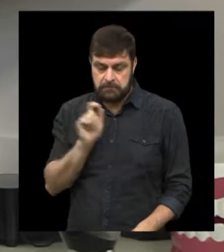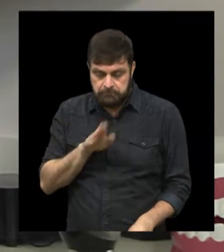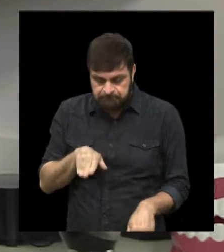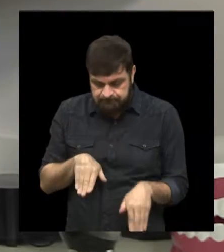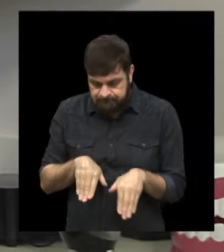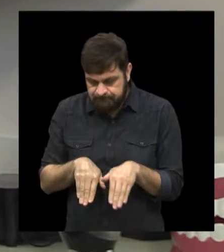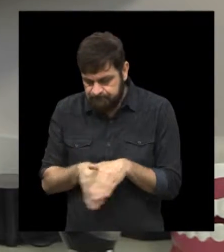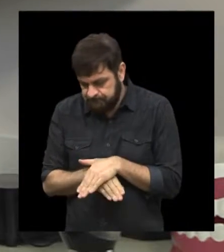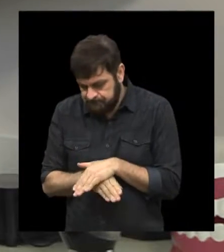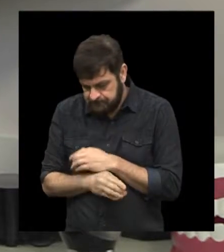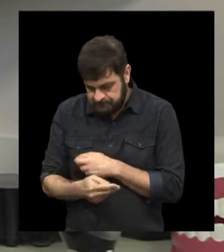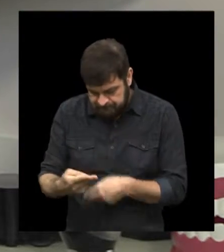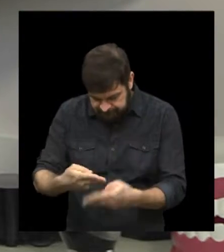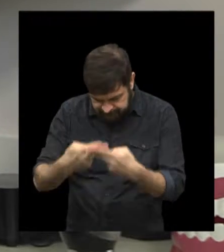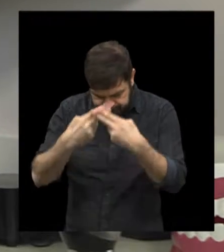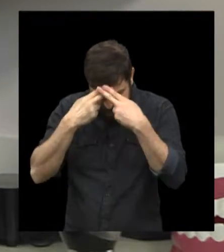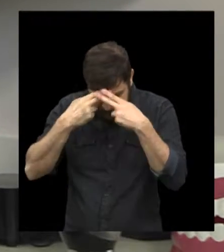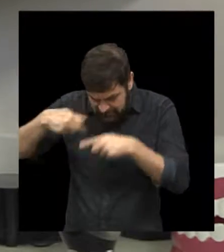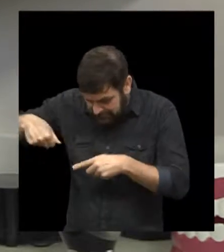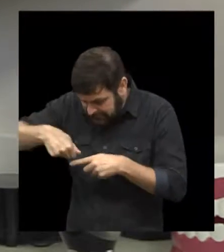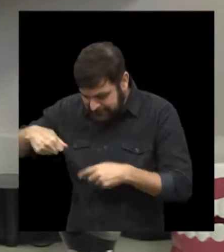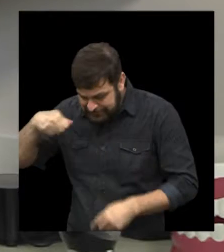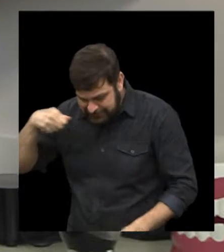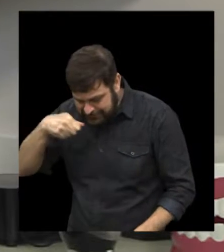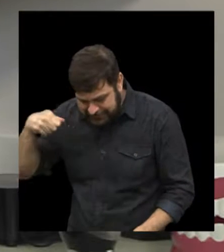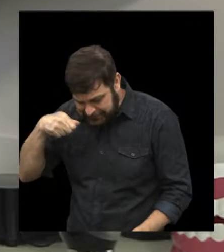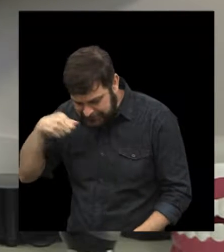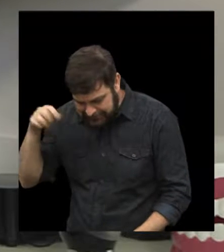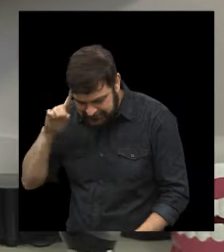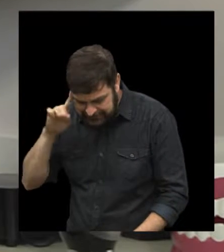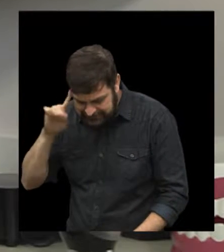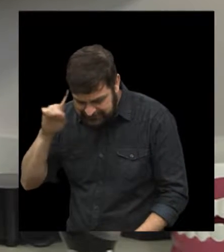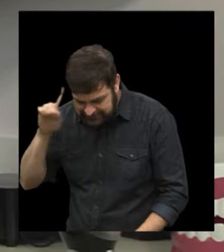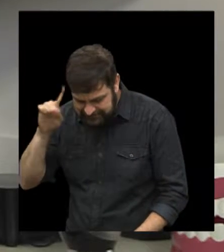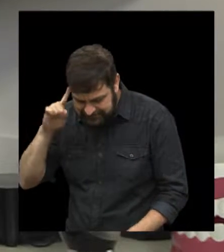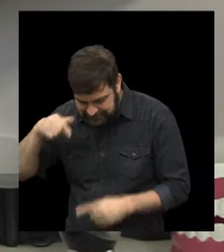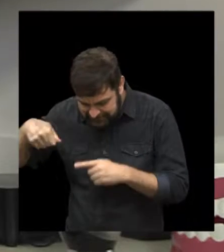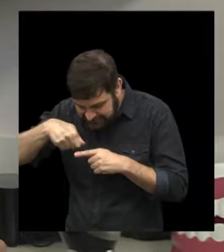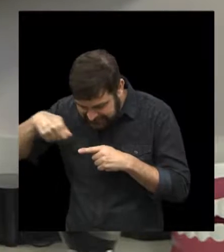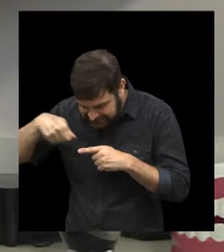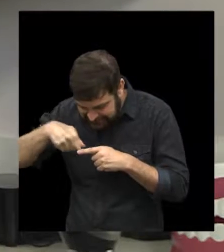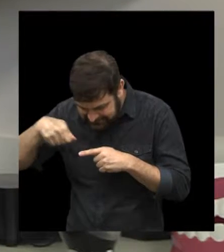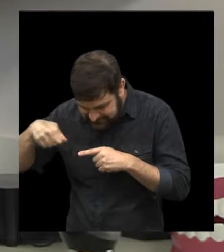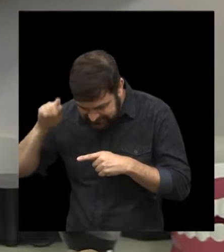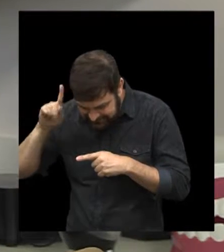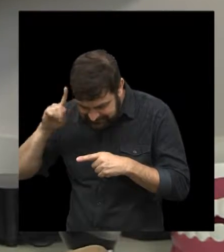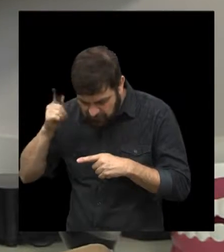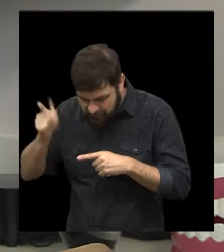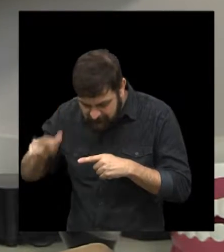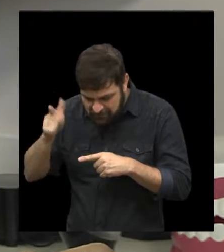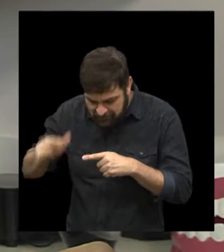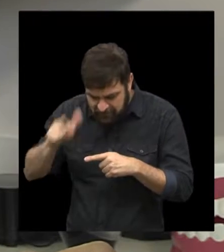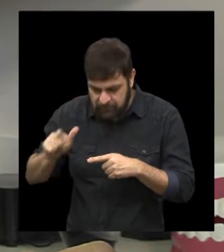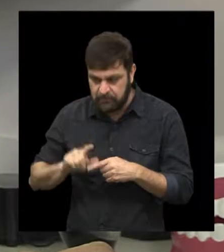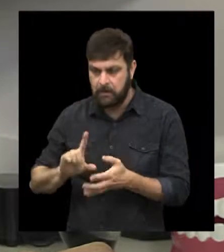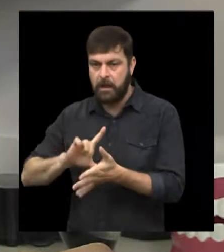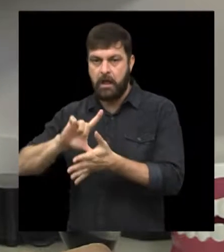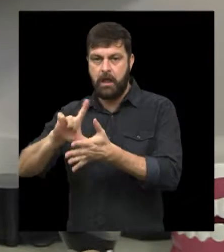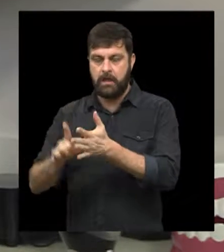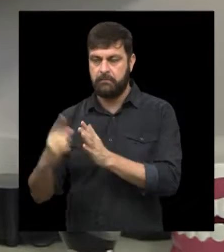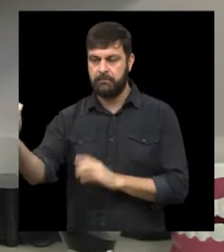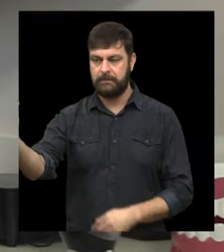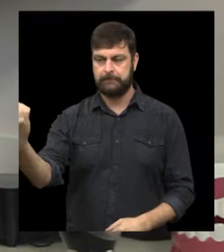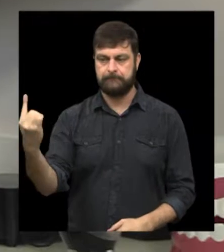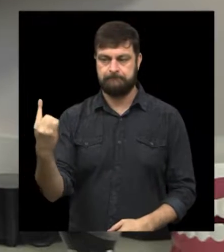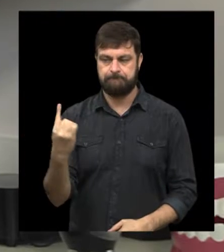começou a ficar aficionada por cremes dentais, escovação dos dentes e nunca se abriu sobre esse fato com ninguém. 20 anos